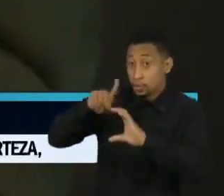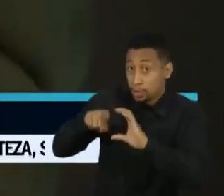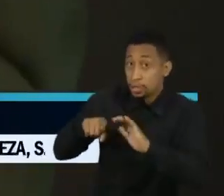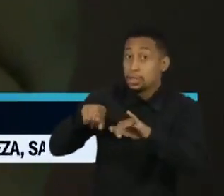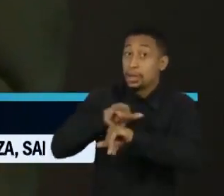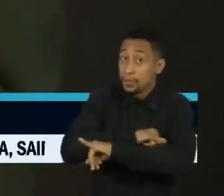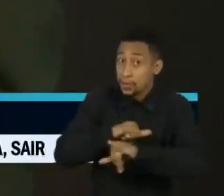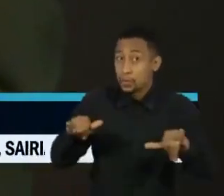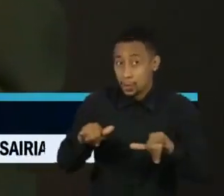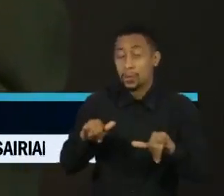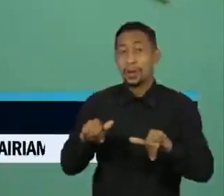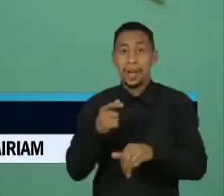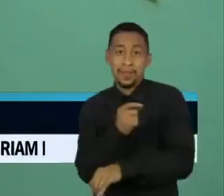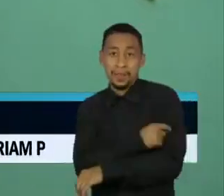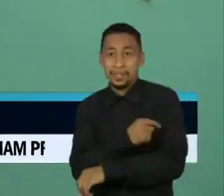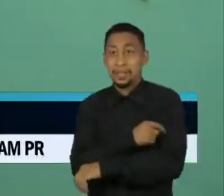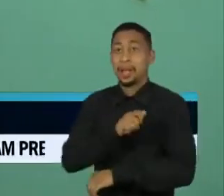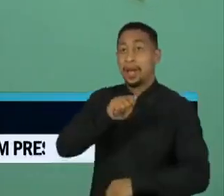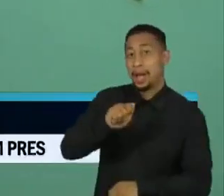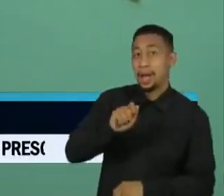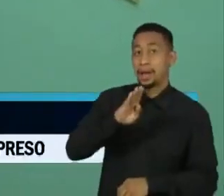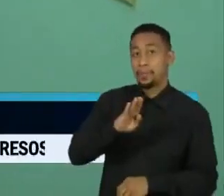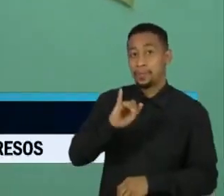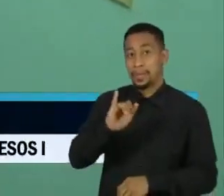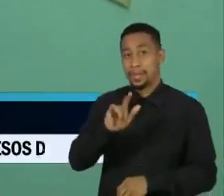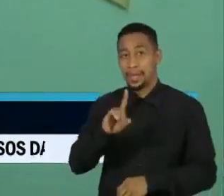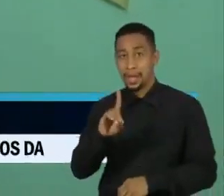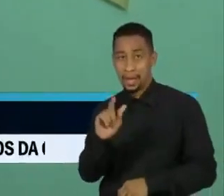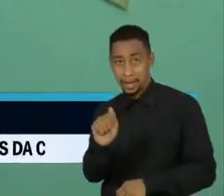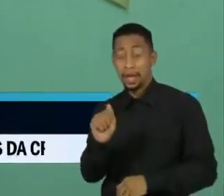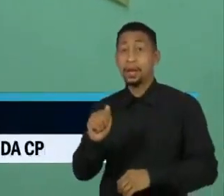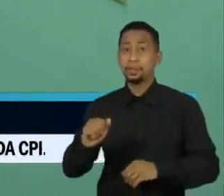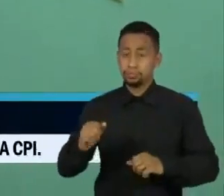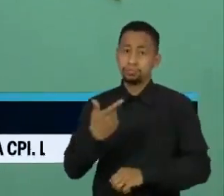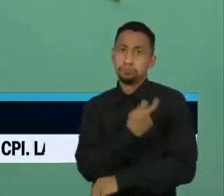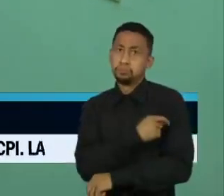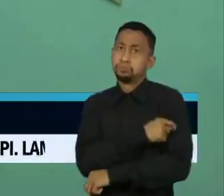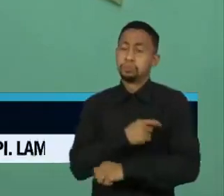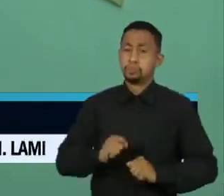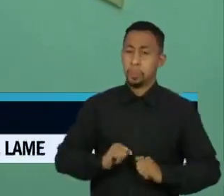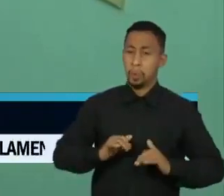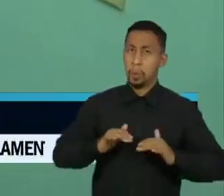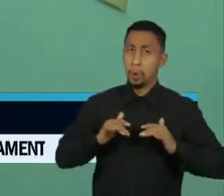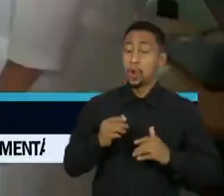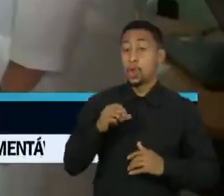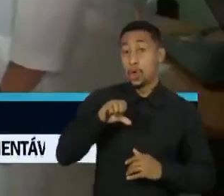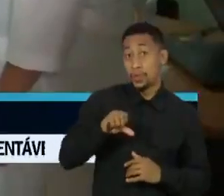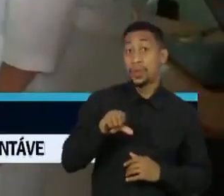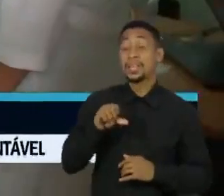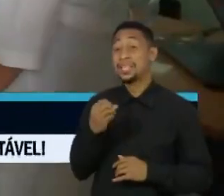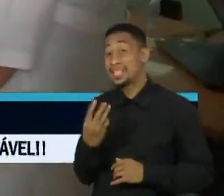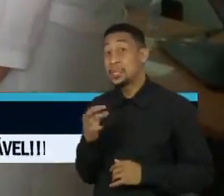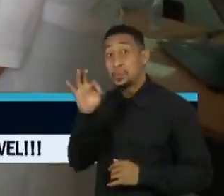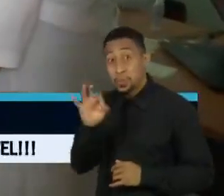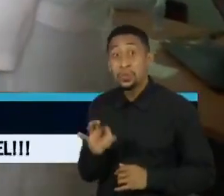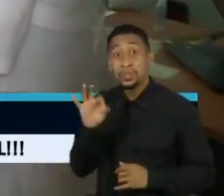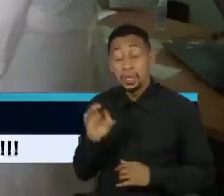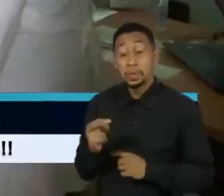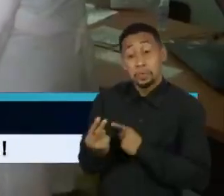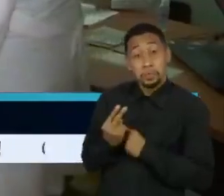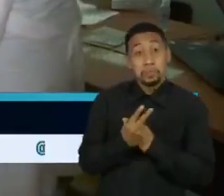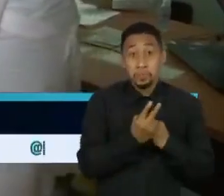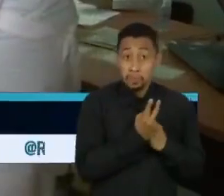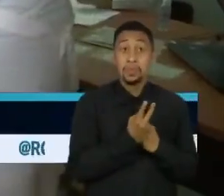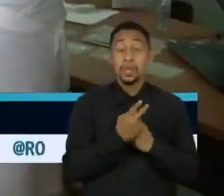Abdala apresentou eficácia de 92% contra o coronavírus na fase 3 de testes, que envolveu 48